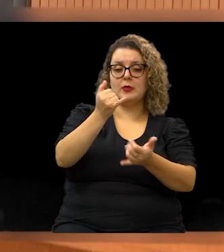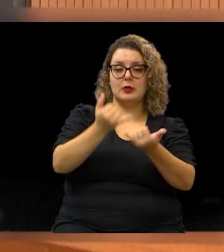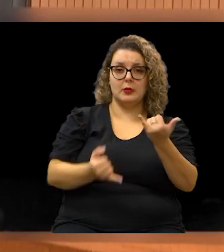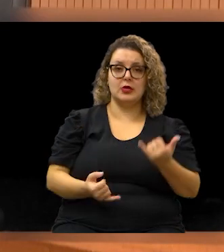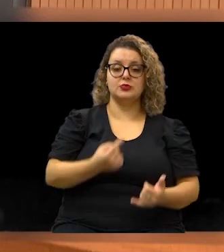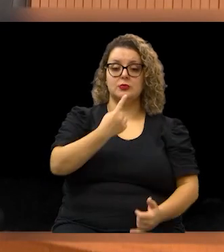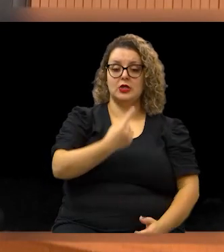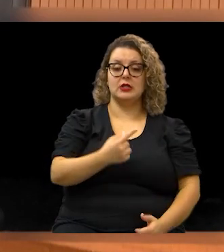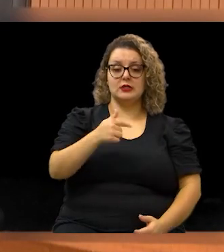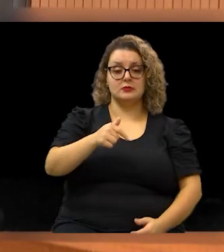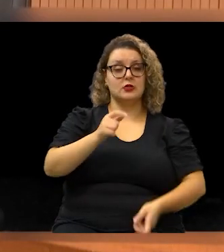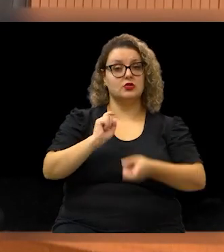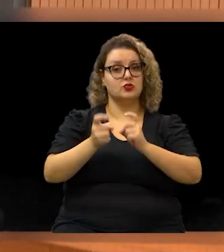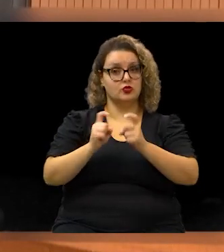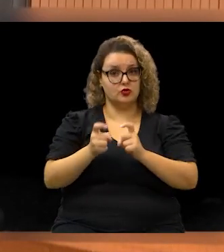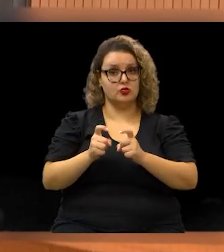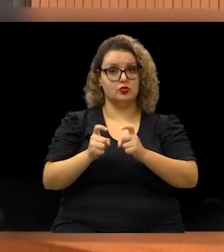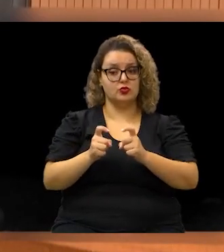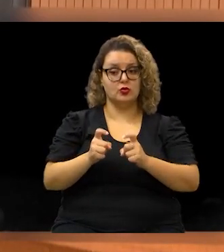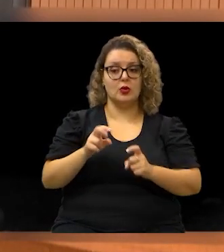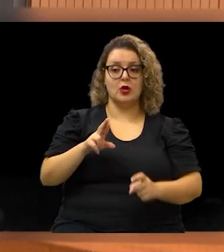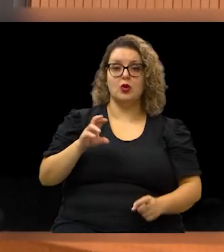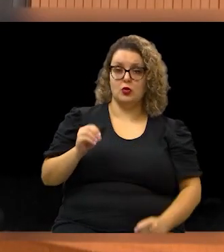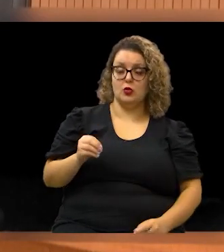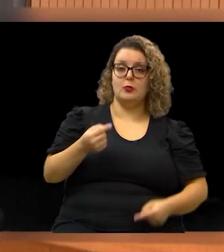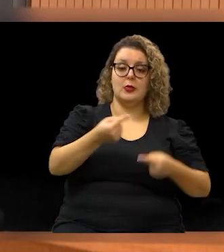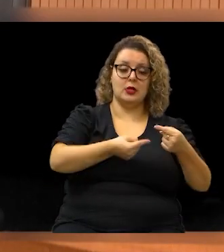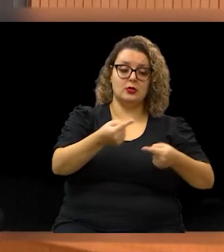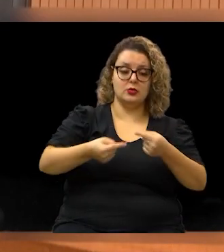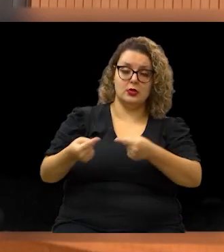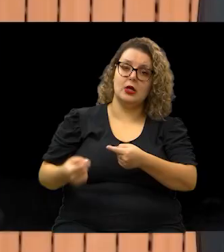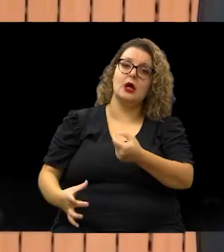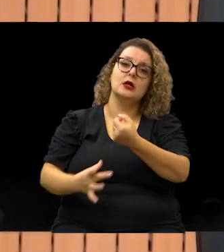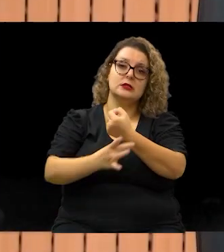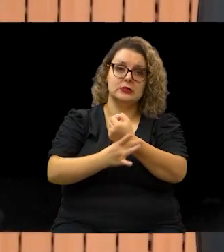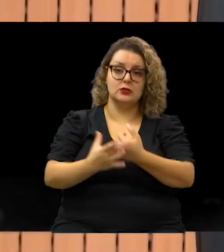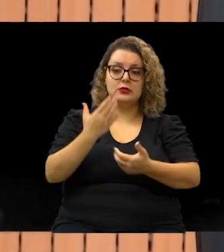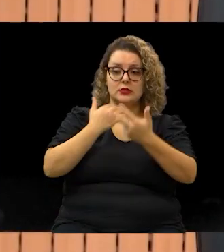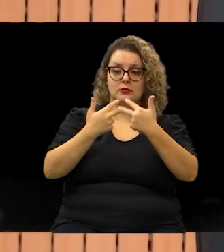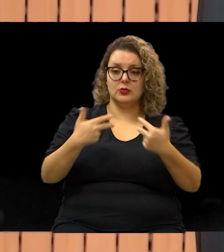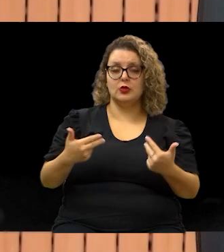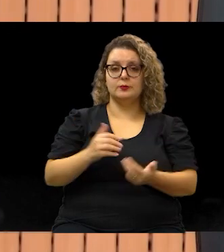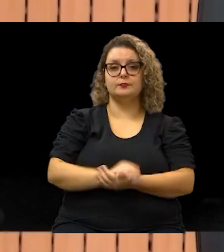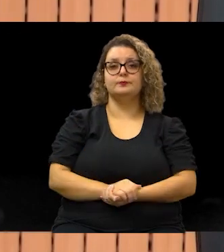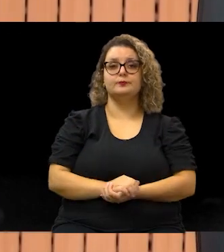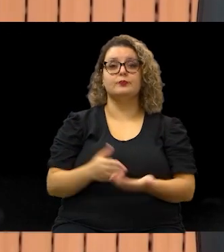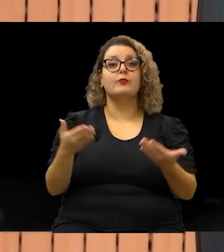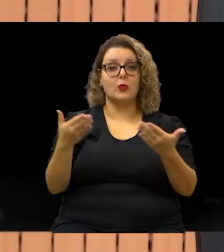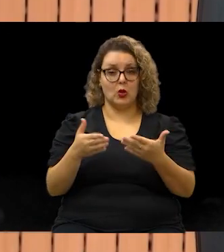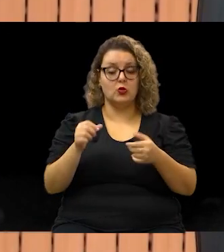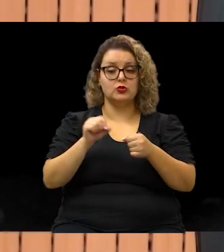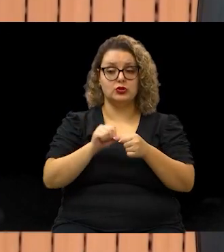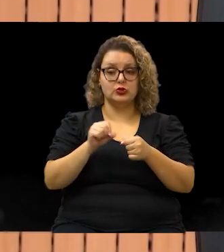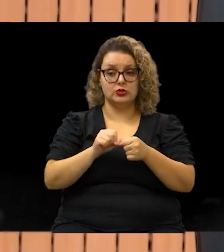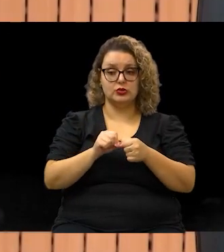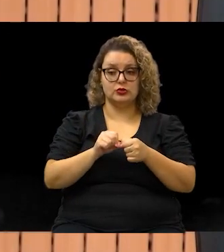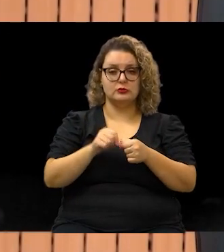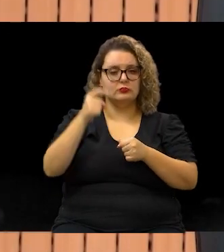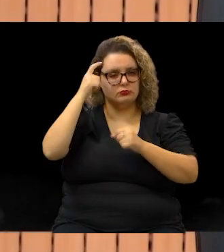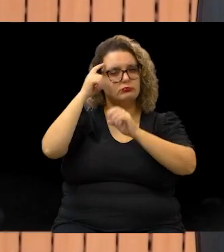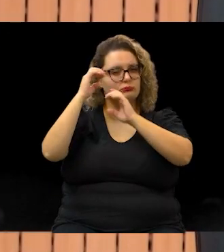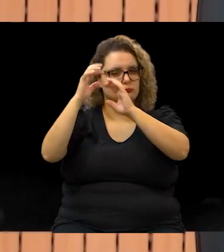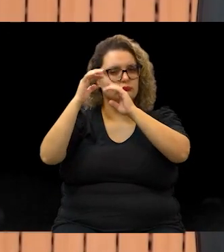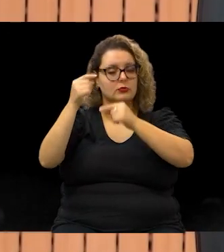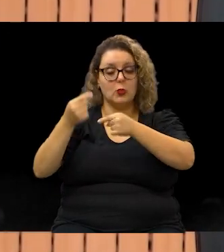17ª Reunião Ordinária para debater a segurança alimentar. hoje faremos uma reflexão,